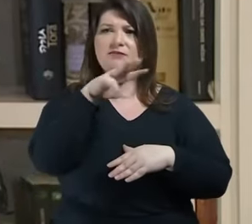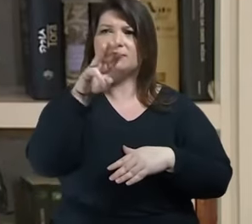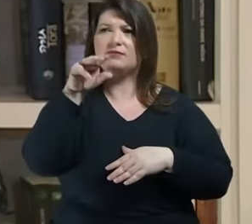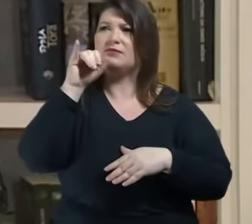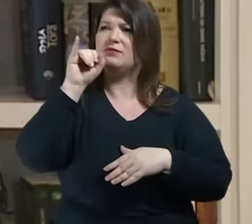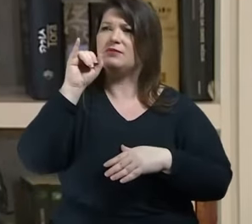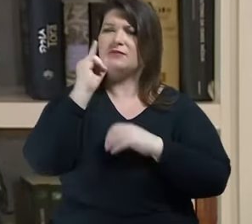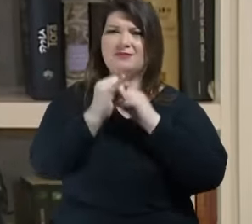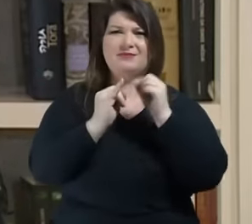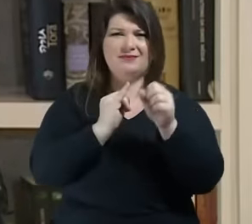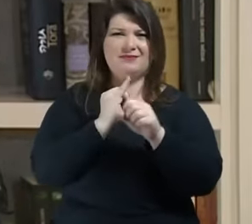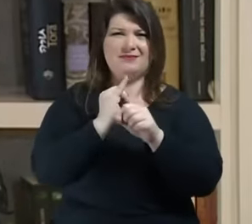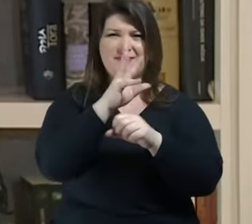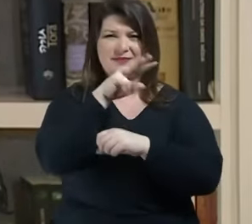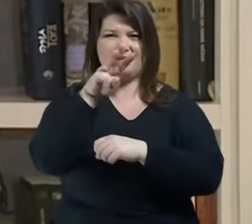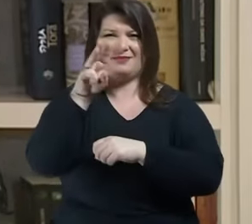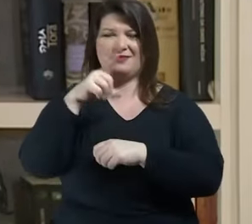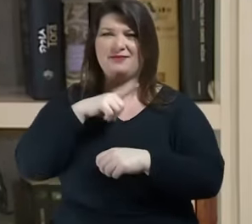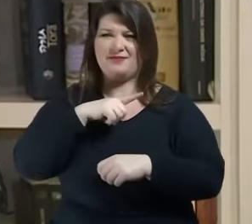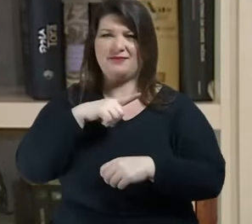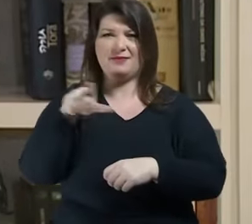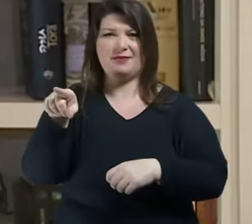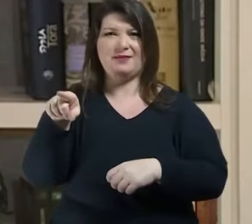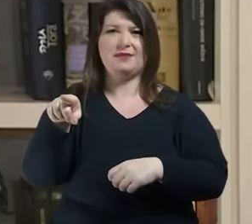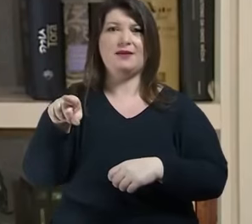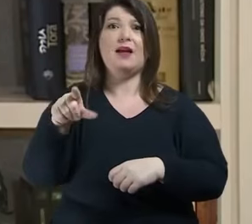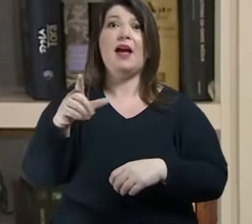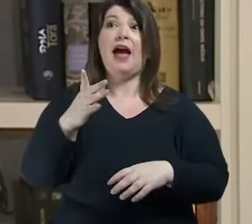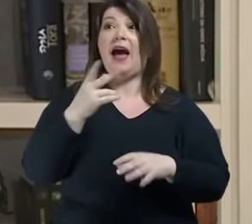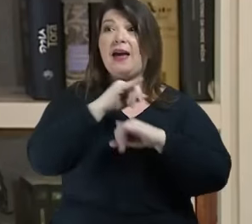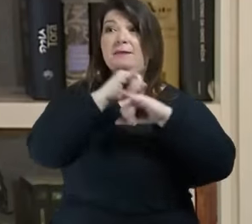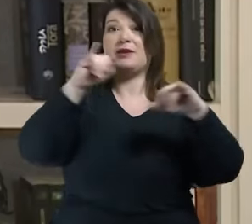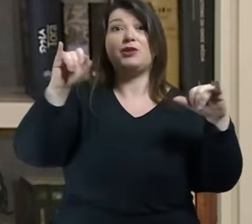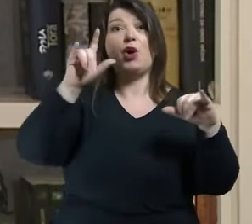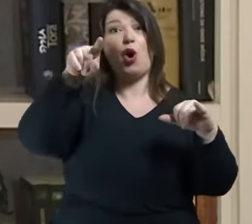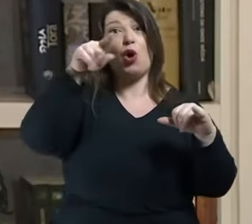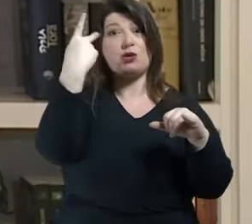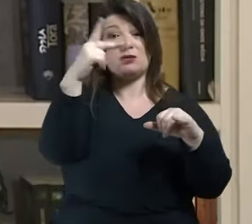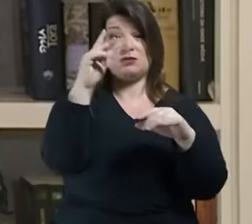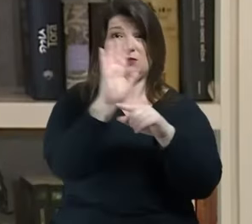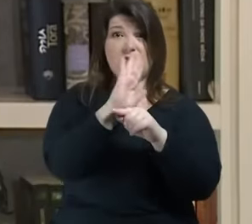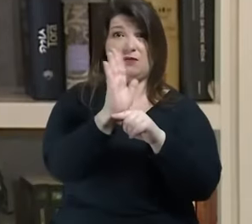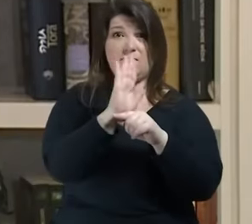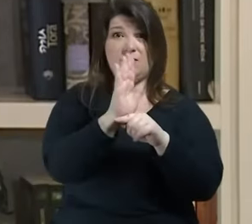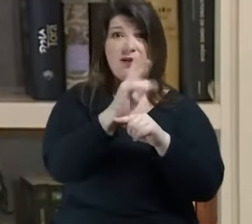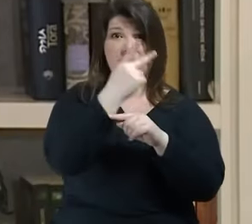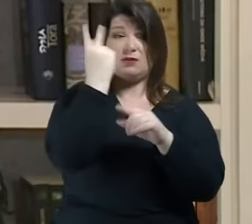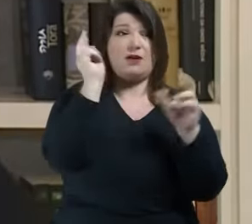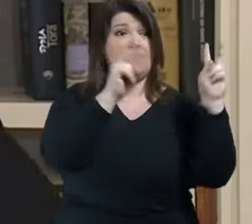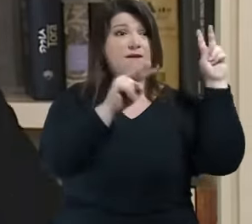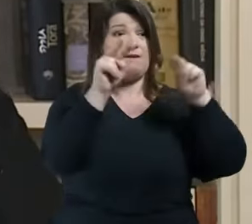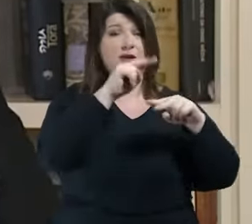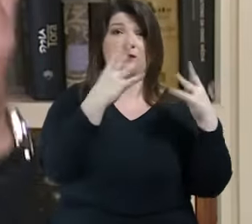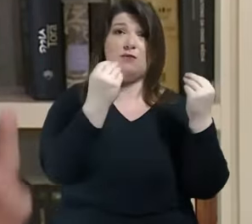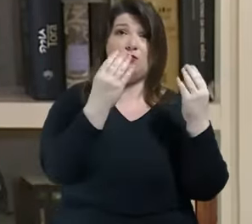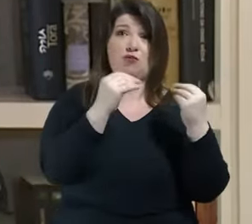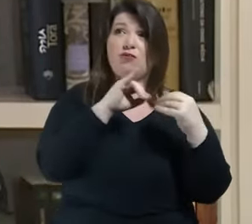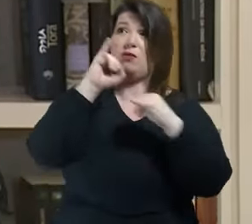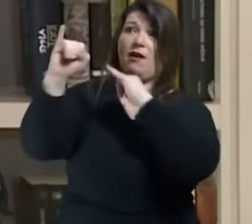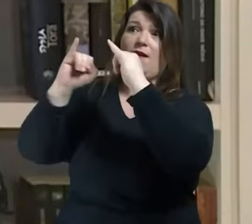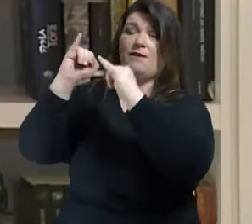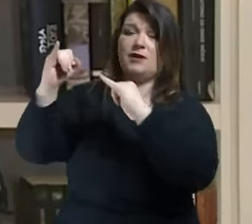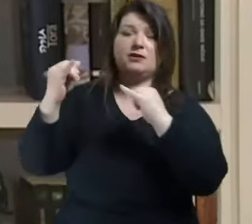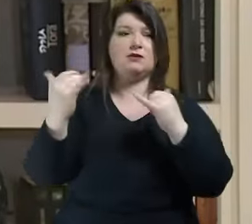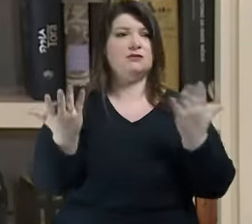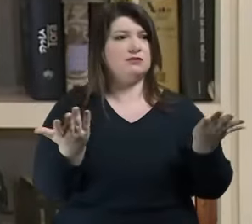que seu vídeo bombou mais que na semana passada que seu vídeo foi mais visto que aquele outro vídeo e imediatamente minha mente